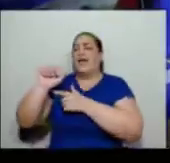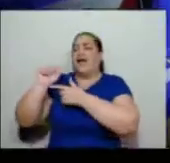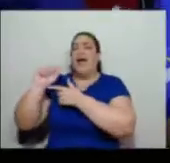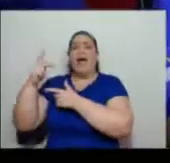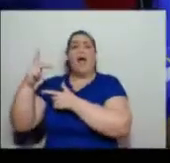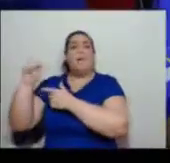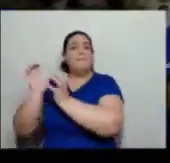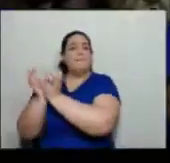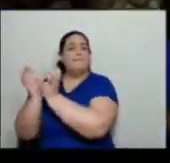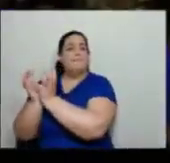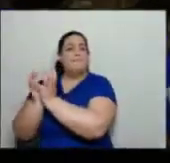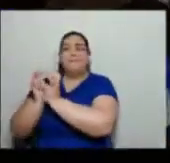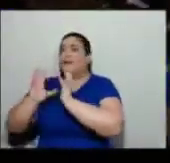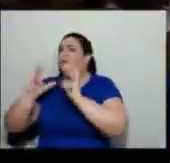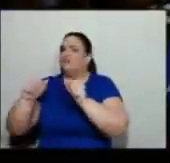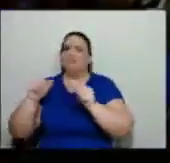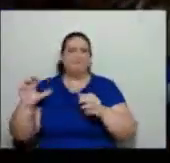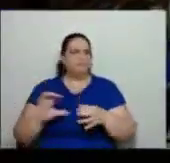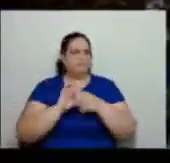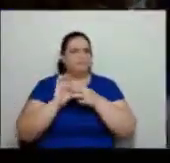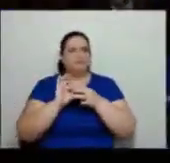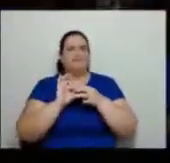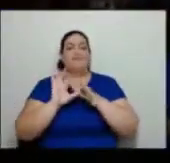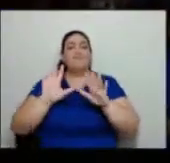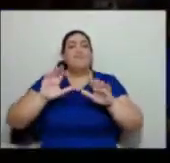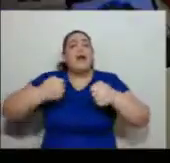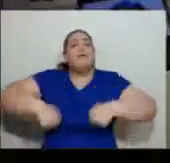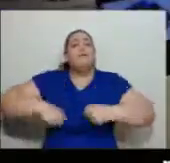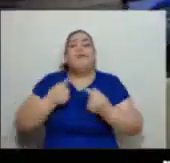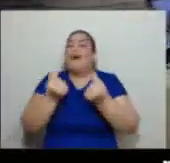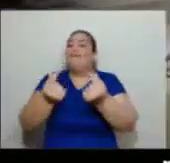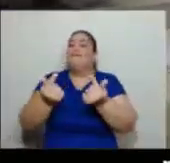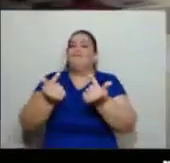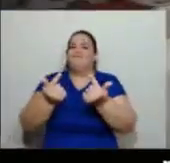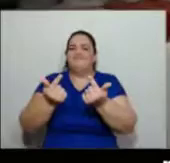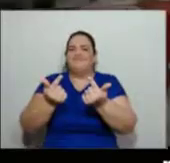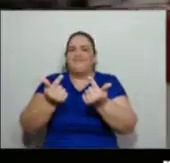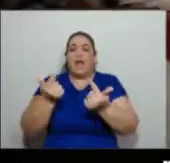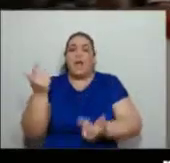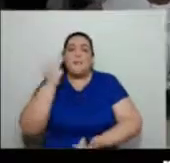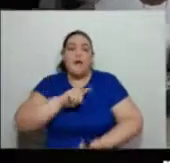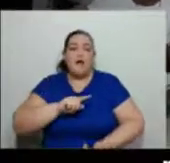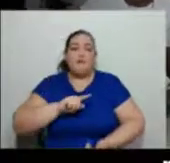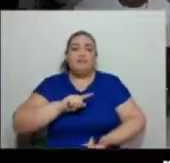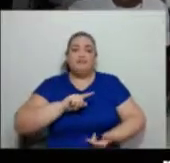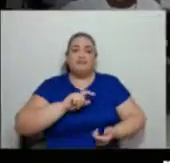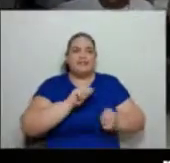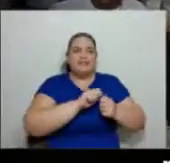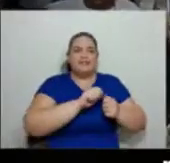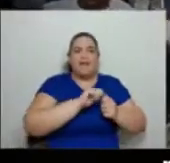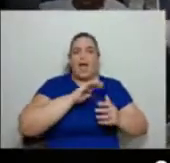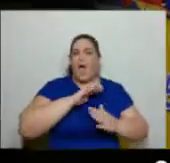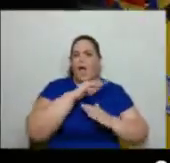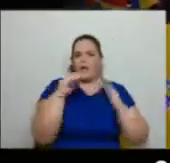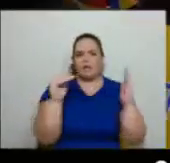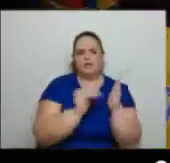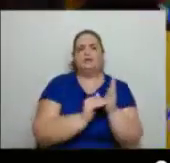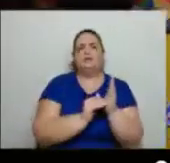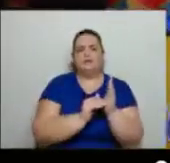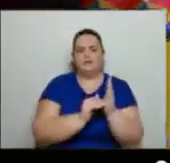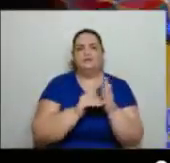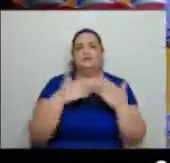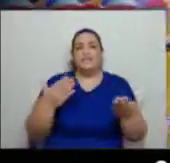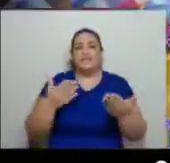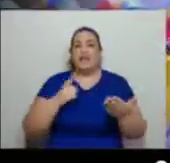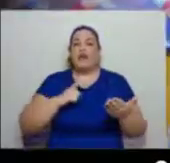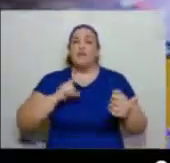unidades de APAIS. Para isso, existe uma demanda financeira para a completa realização desses eventos. E a